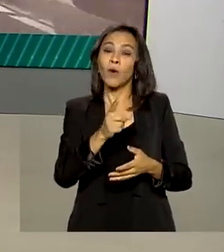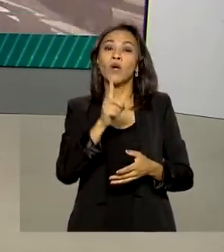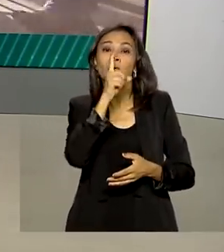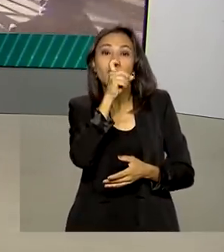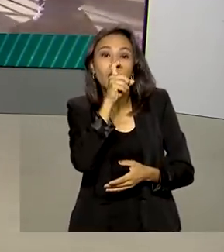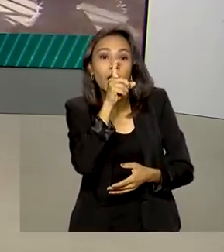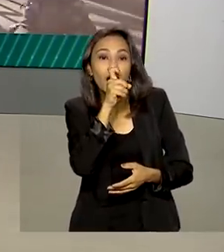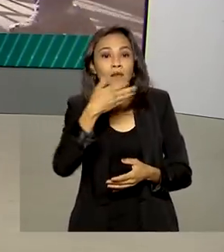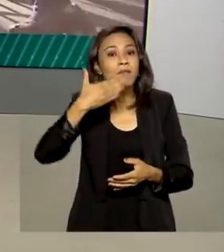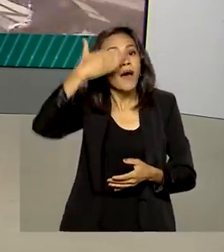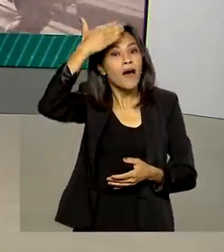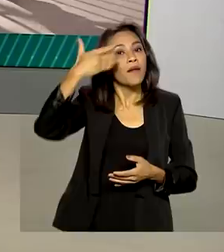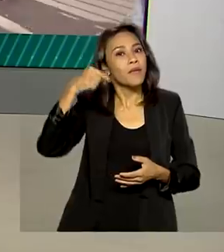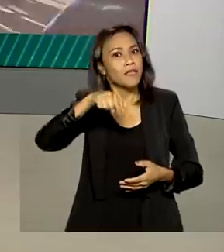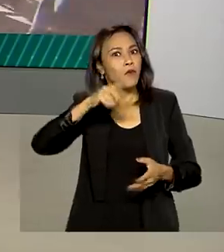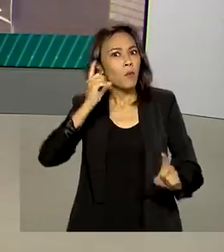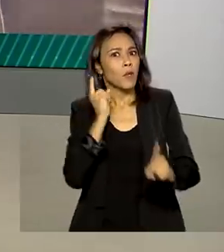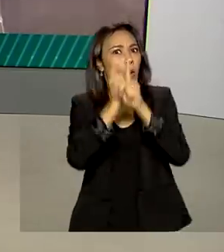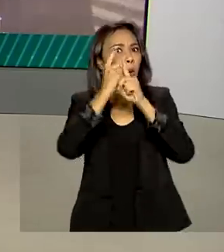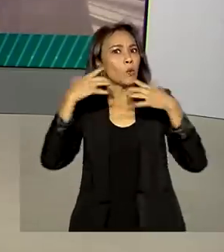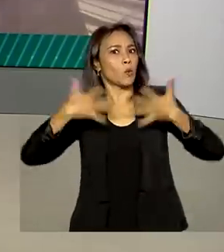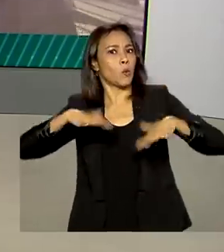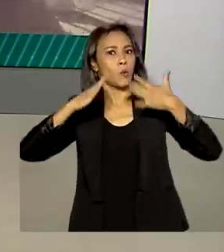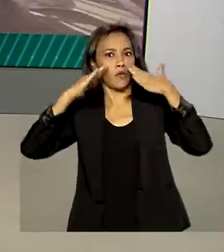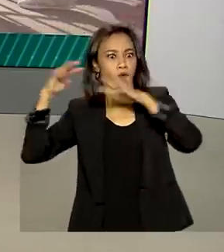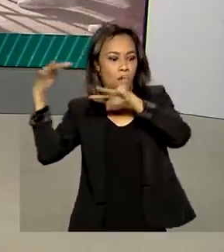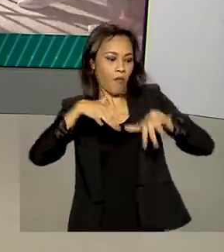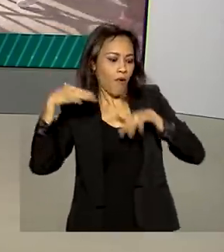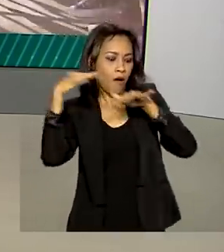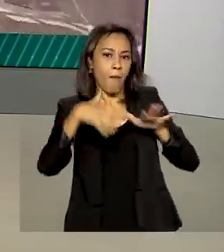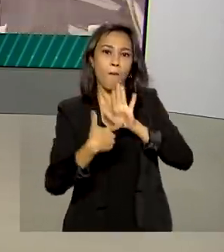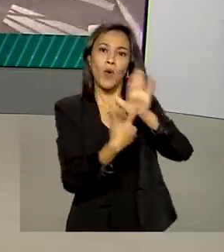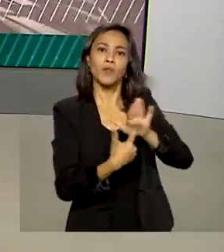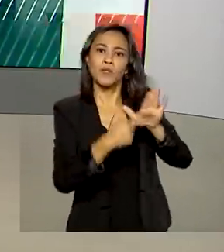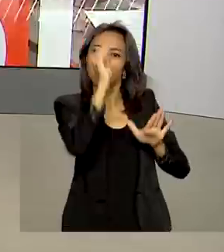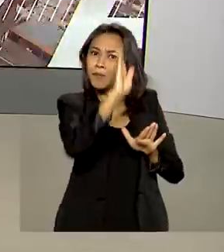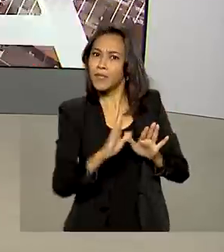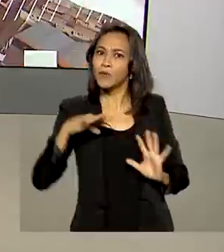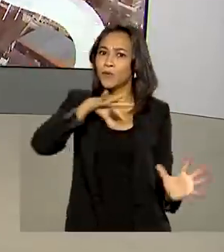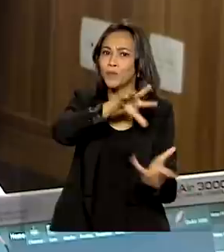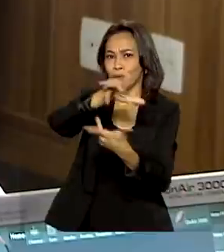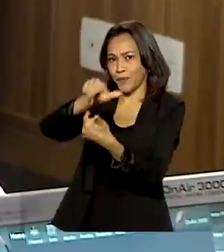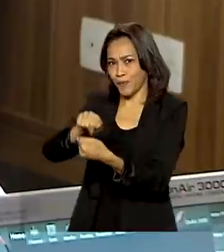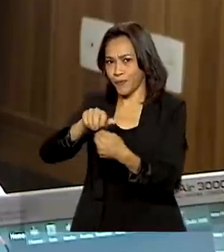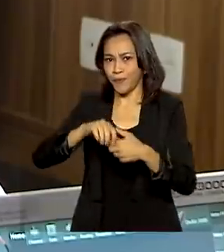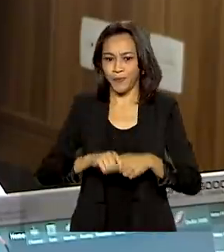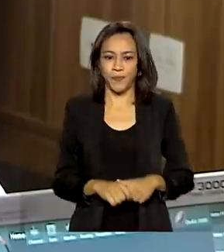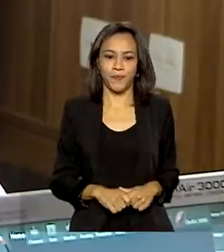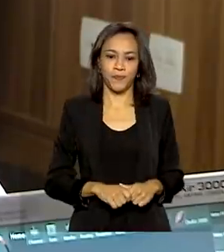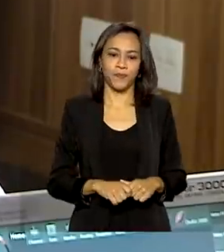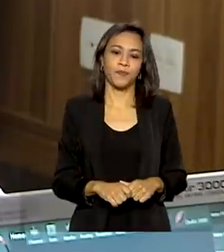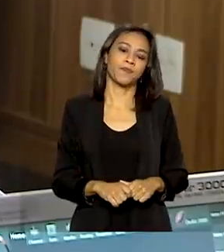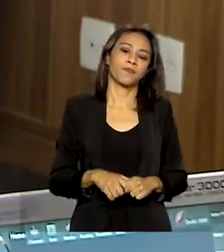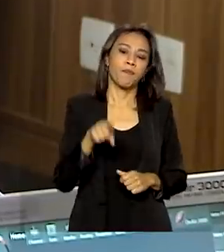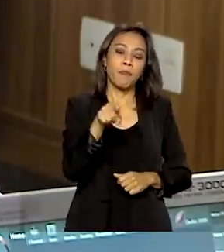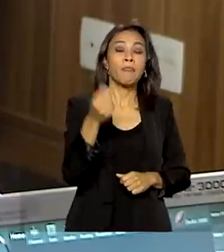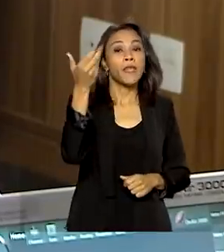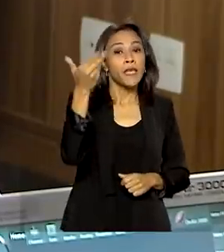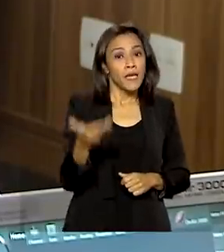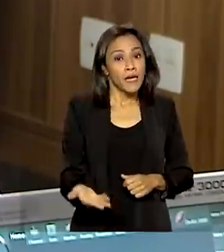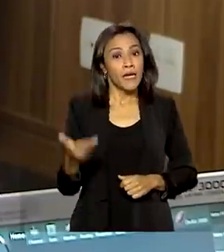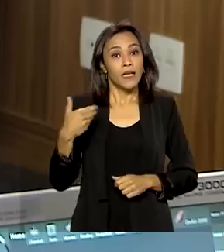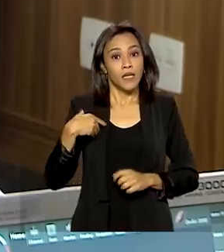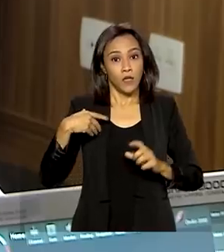maiores eventos do ano e também vitrine do turismo brasileiro para o mundo. O pavilhão do